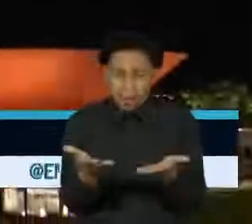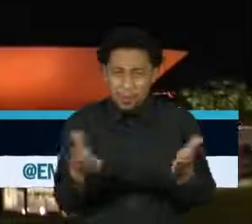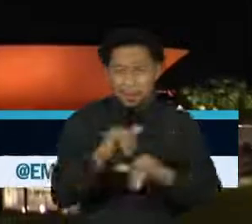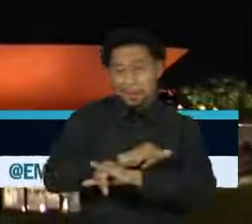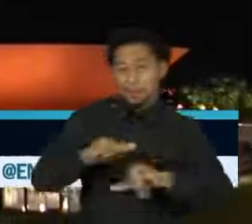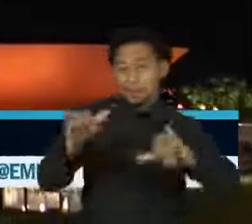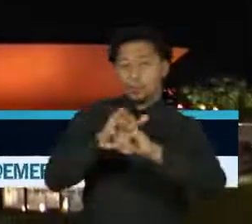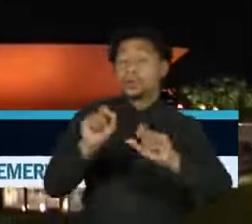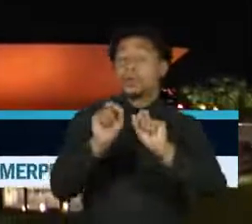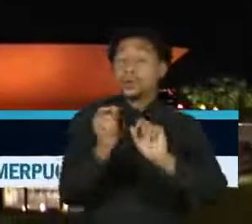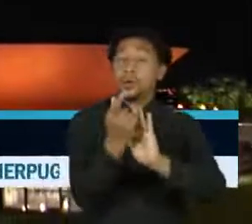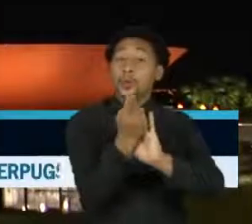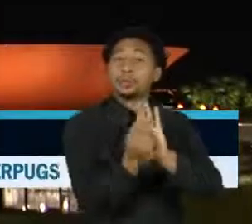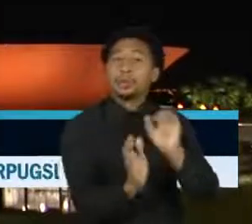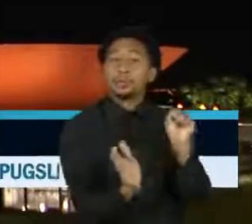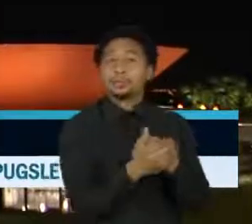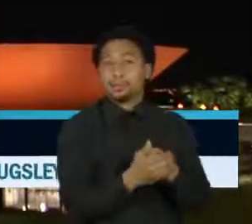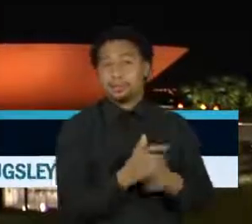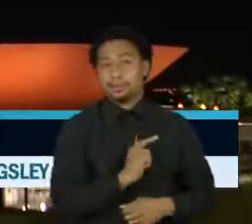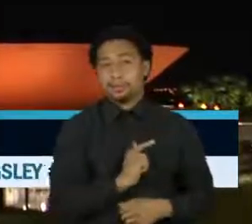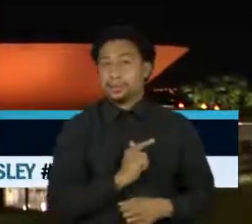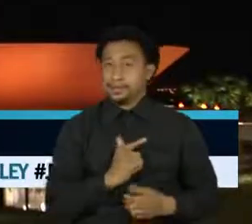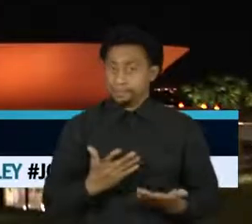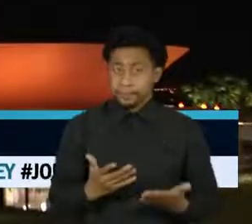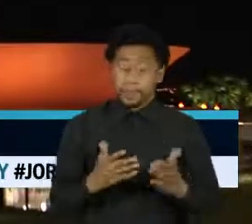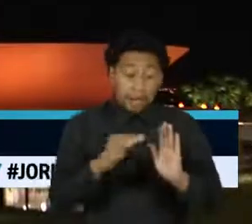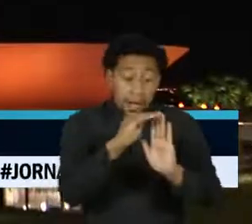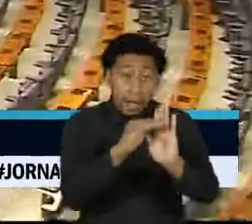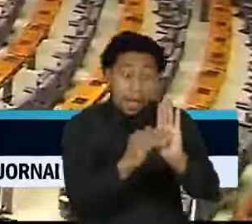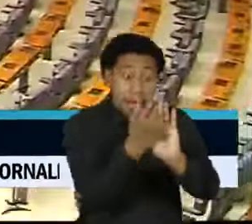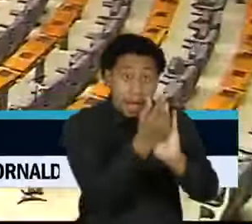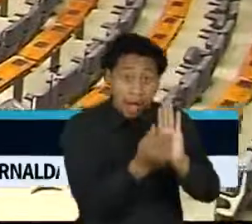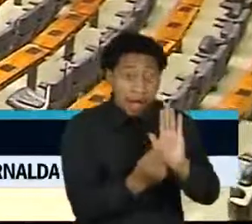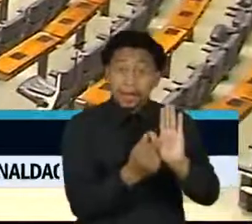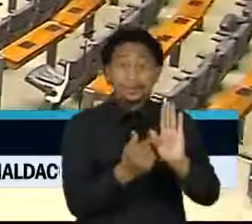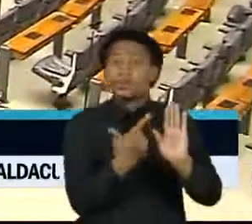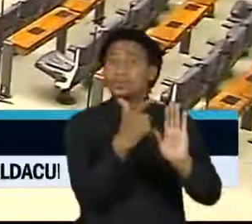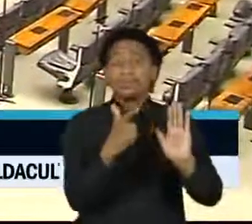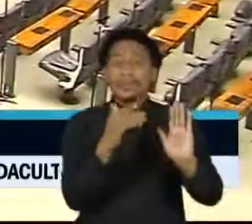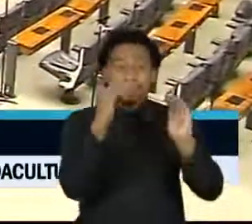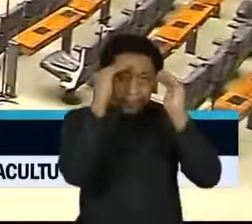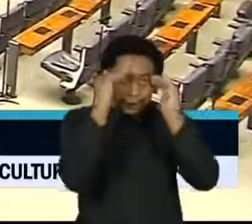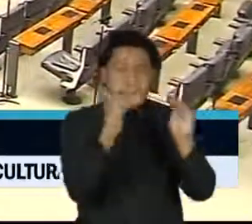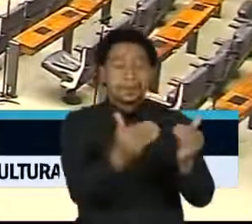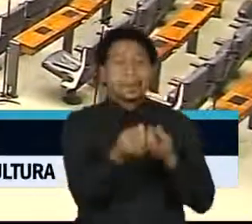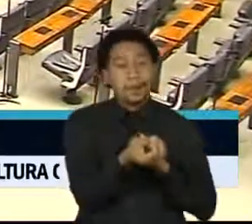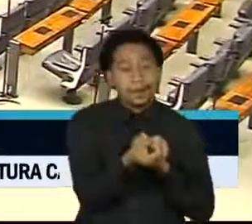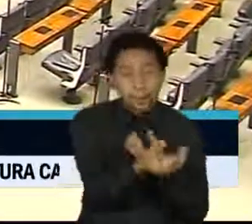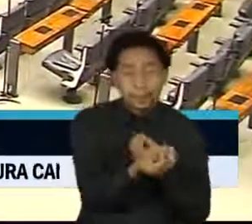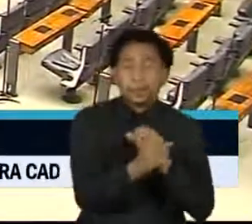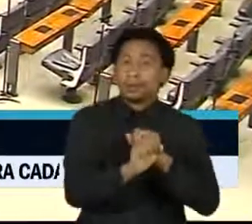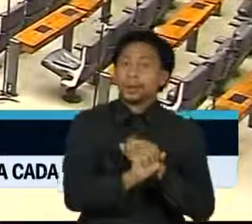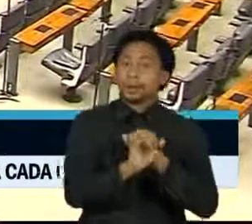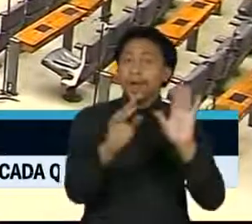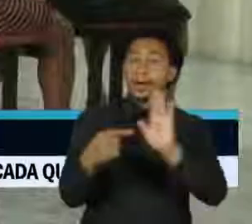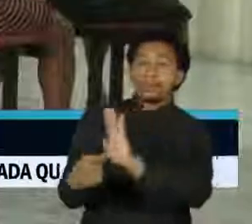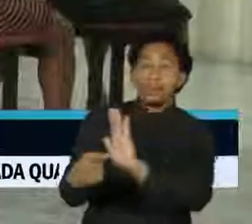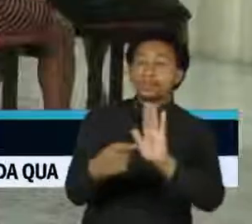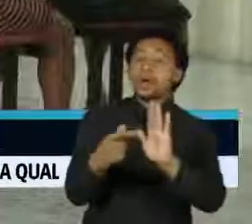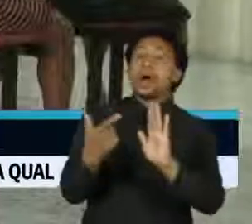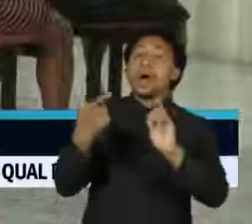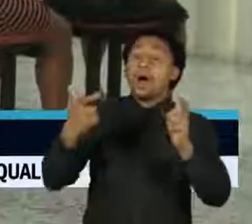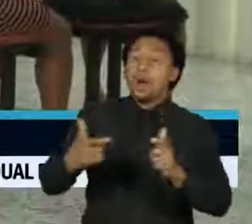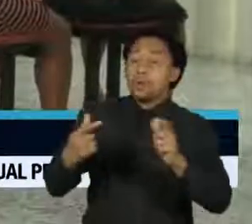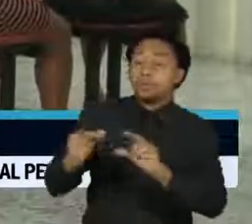emendas não respeitam critérios de divisão e transparência. O dinheiro é distribuído pelos parlamentares da base aliada